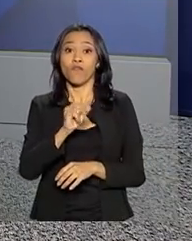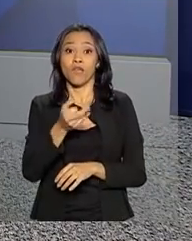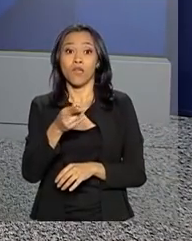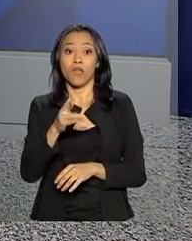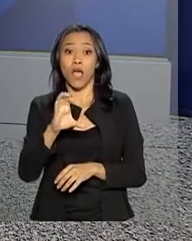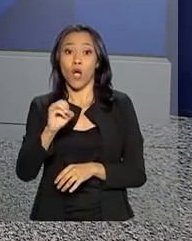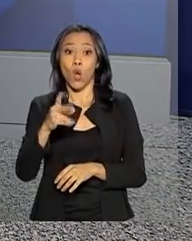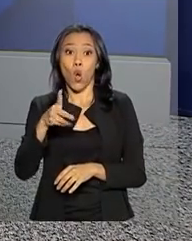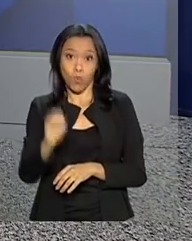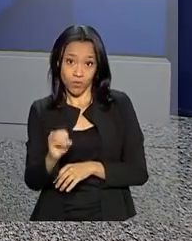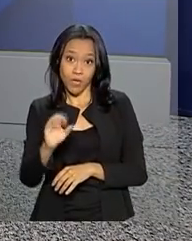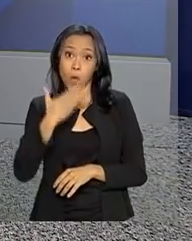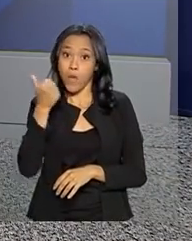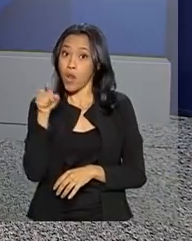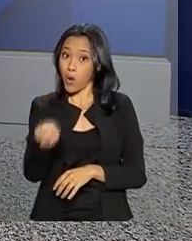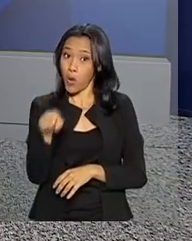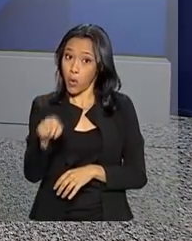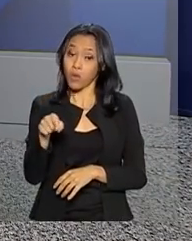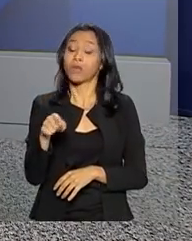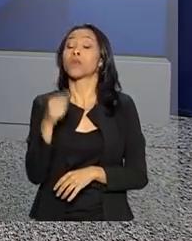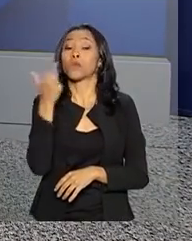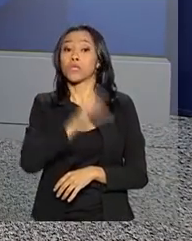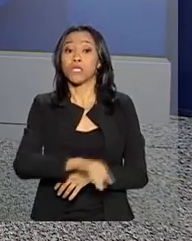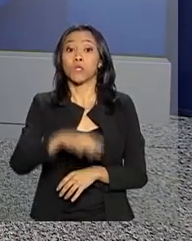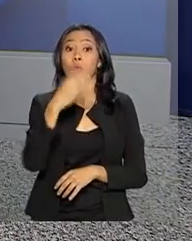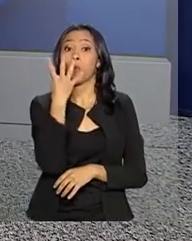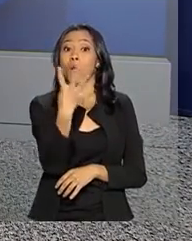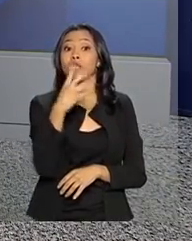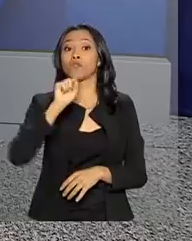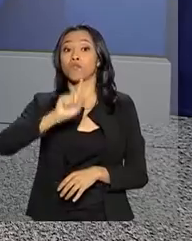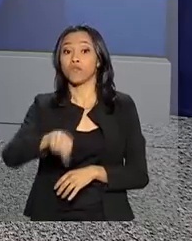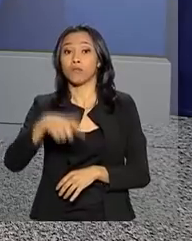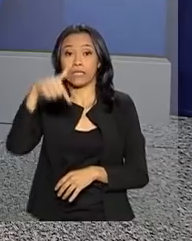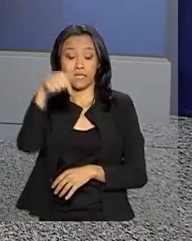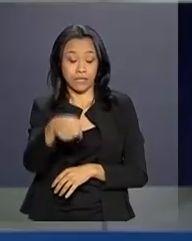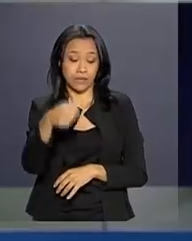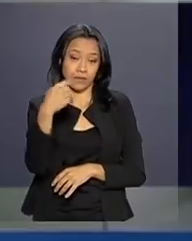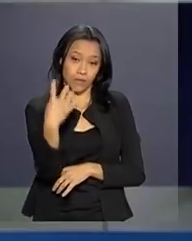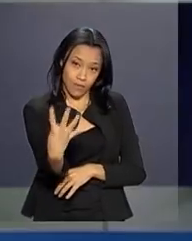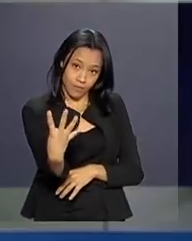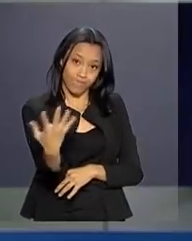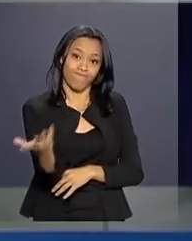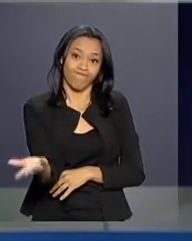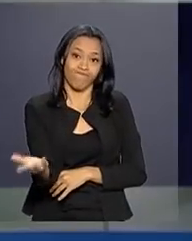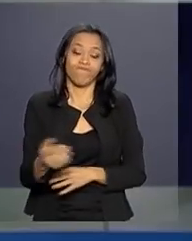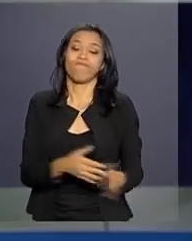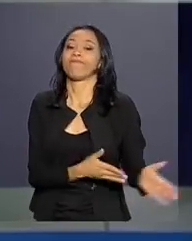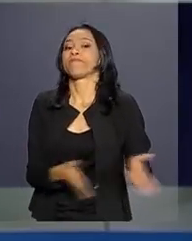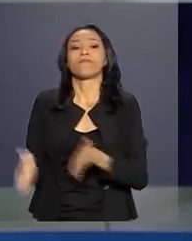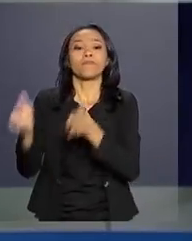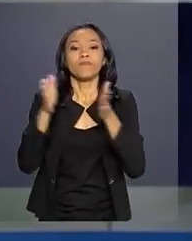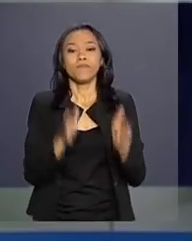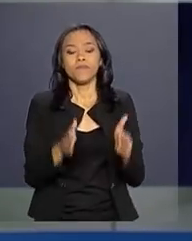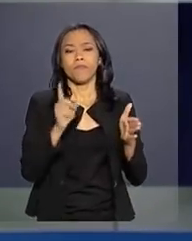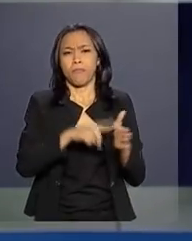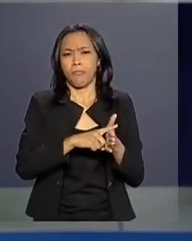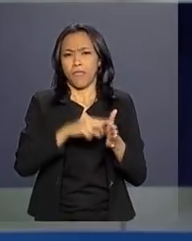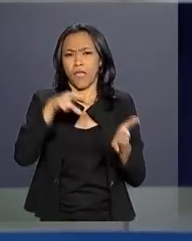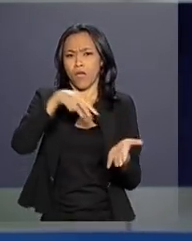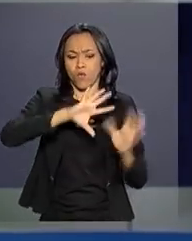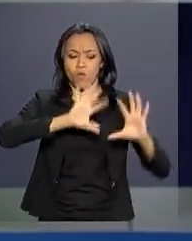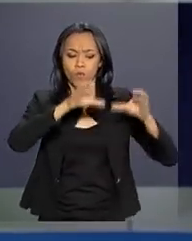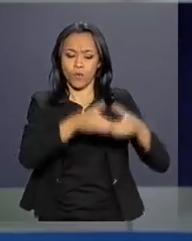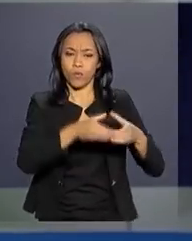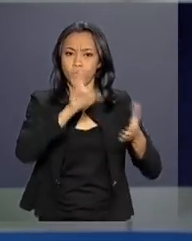escala de 1 a 5, alcançou a nota de 4,74. A caminhada da equipe brasileira de ginástica